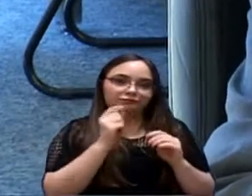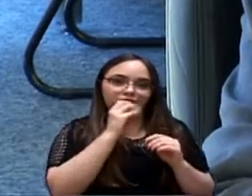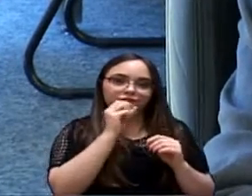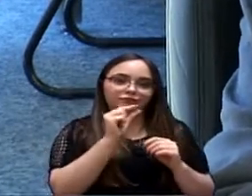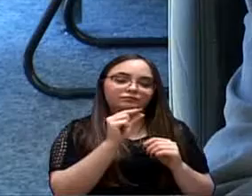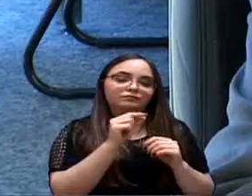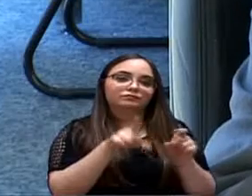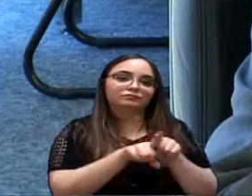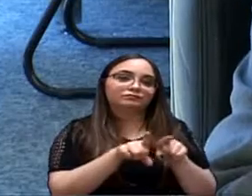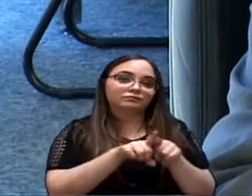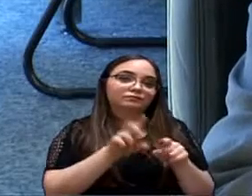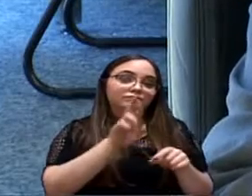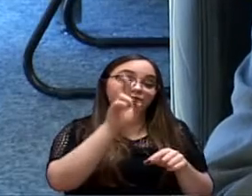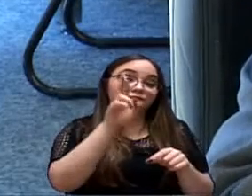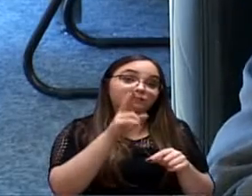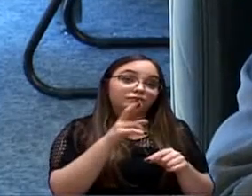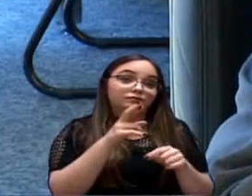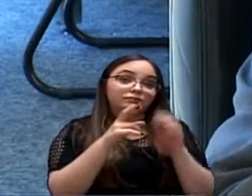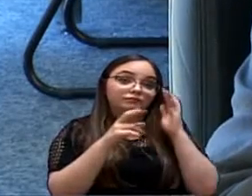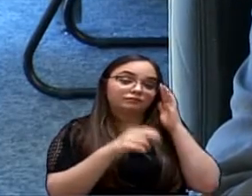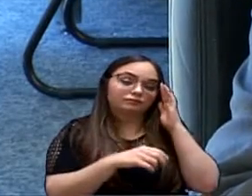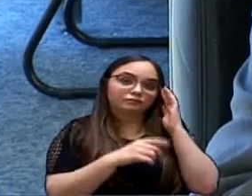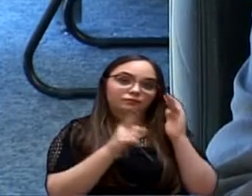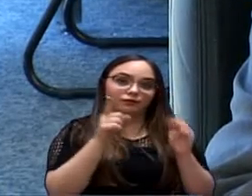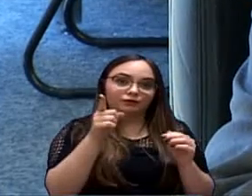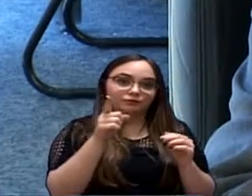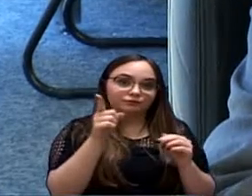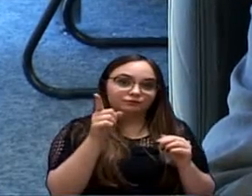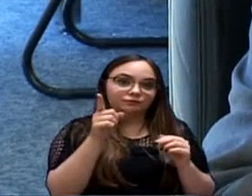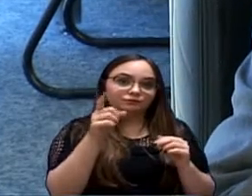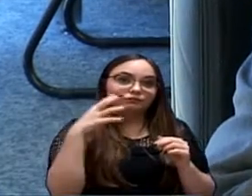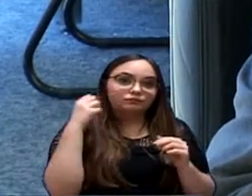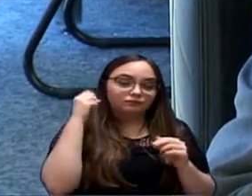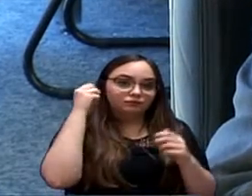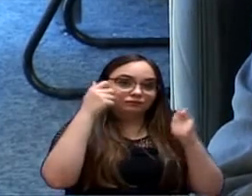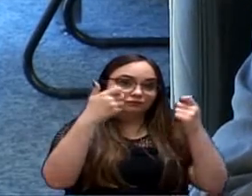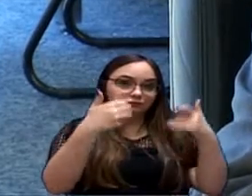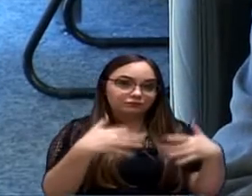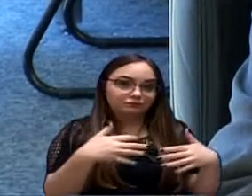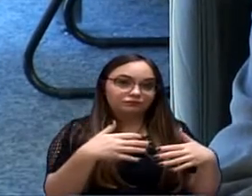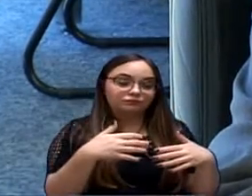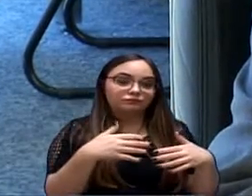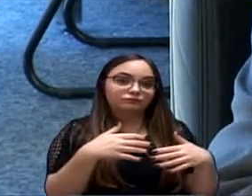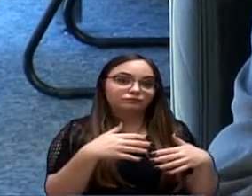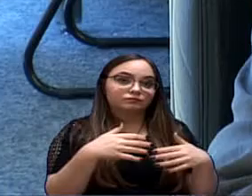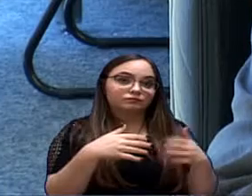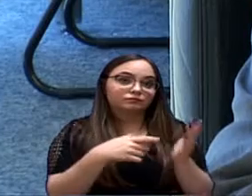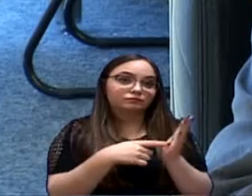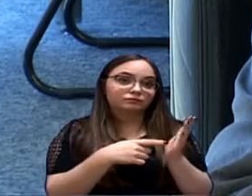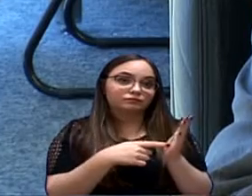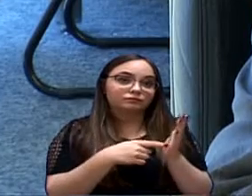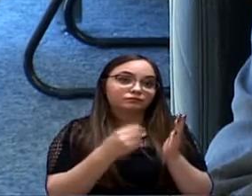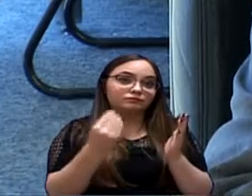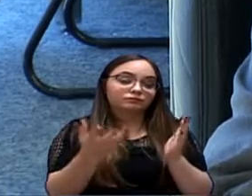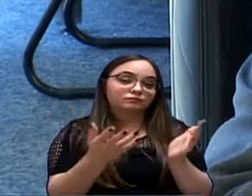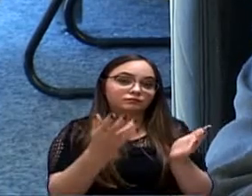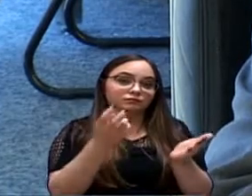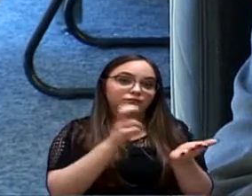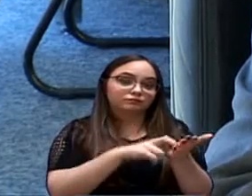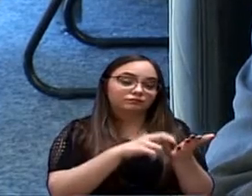excelência e da autora, como a autora mesmo já colocou, logo pela manhã eu forneci a ela uma cópia